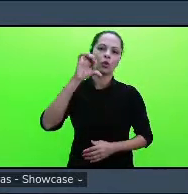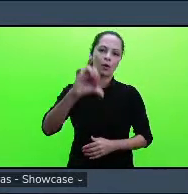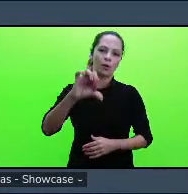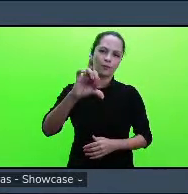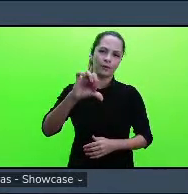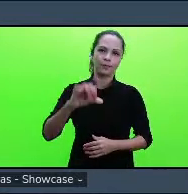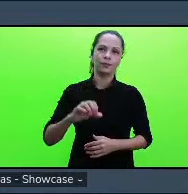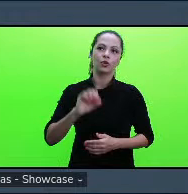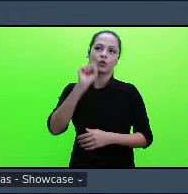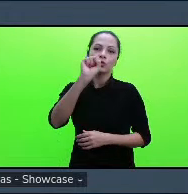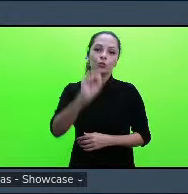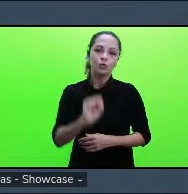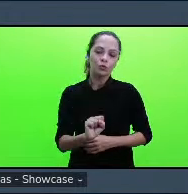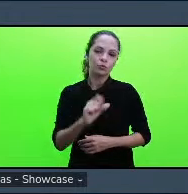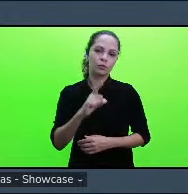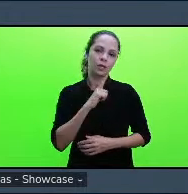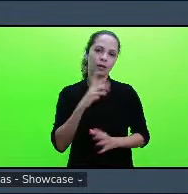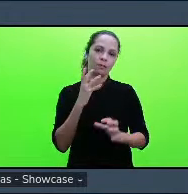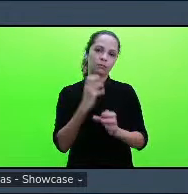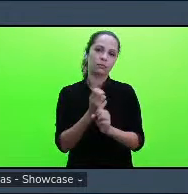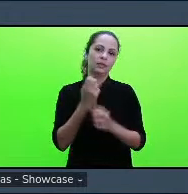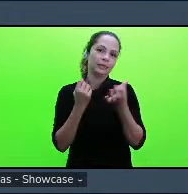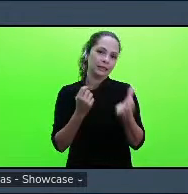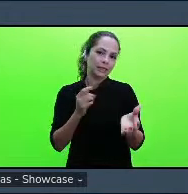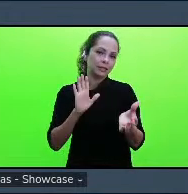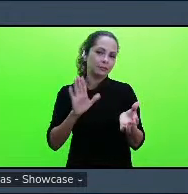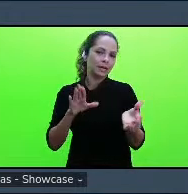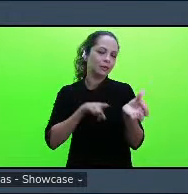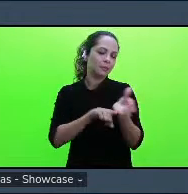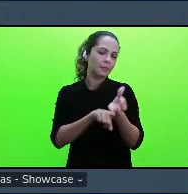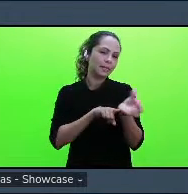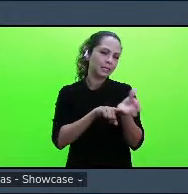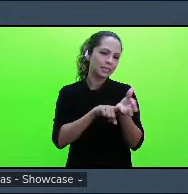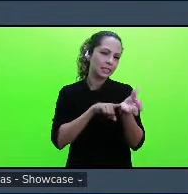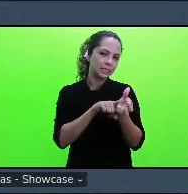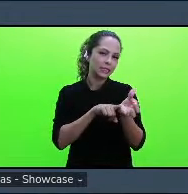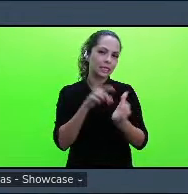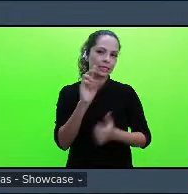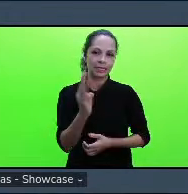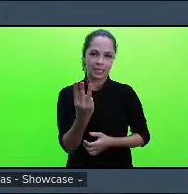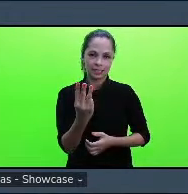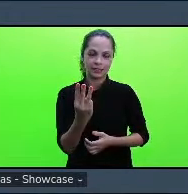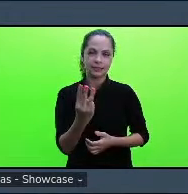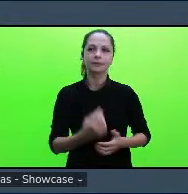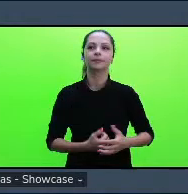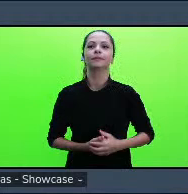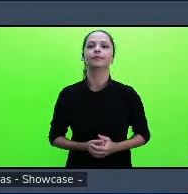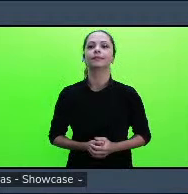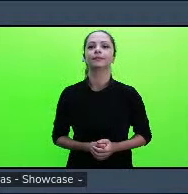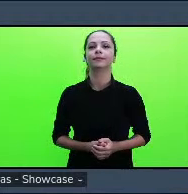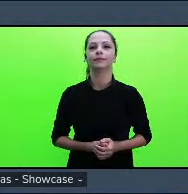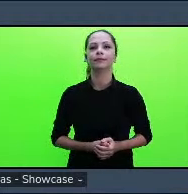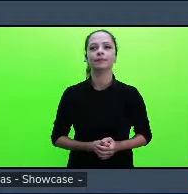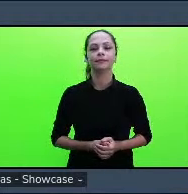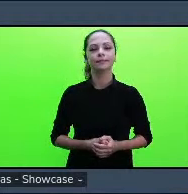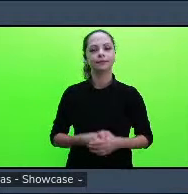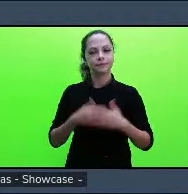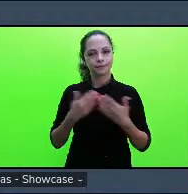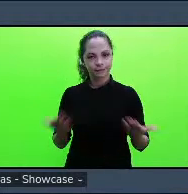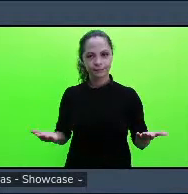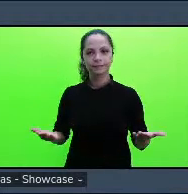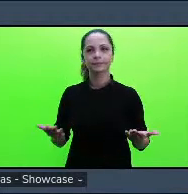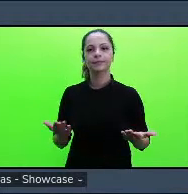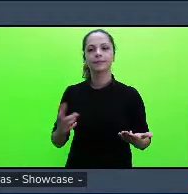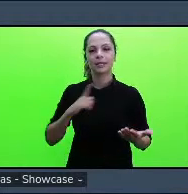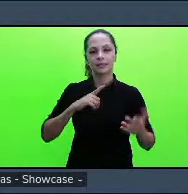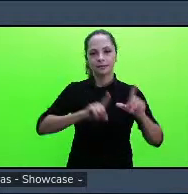temos seis no qual pesquisamos três e além desses ainda temos